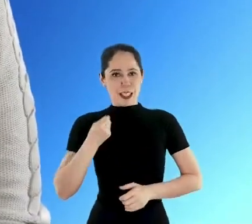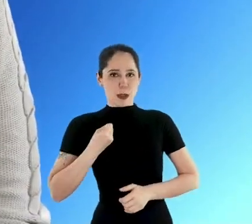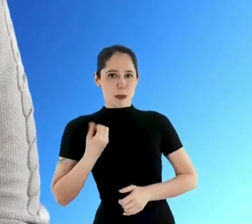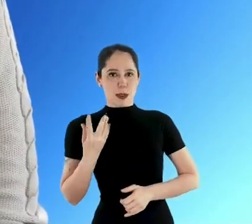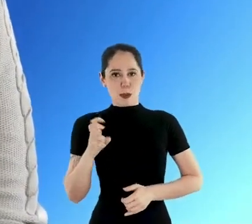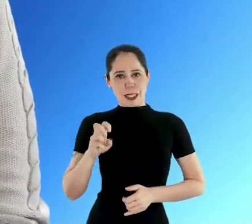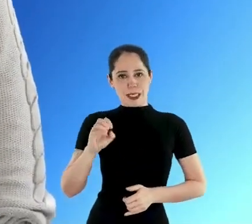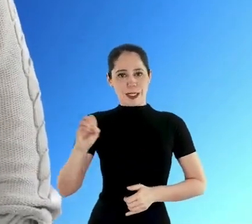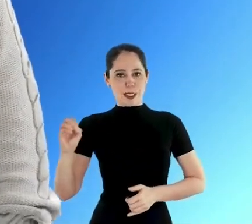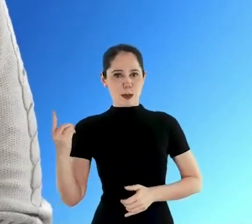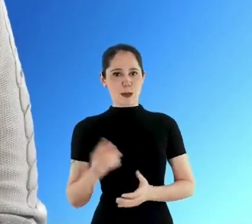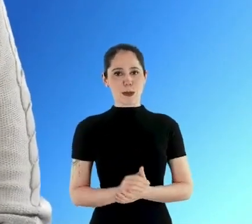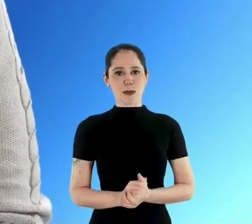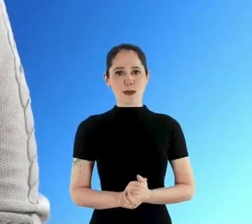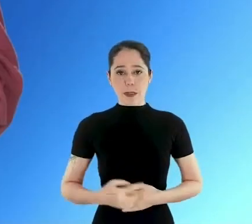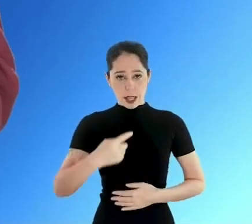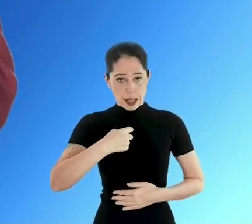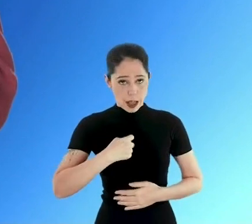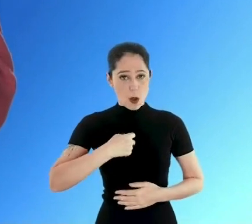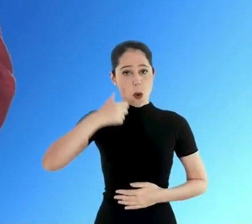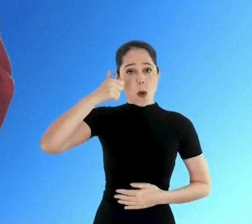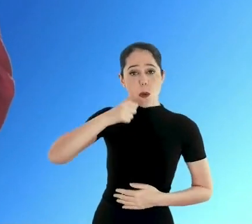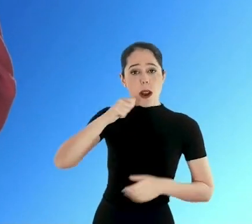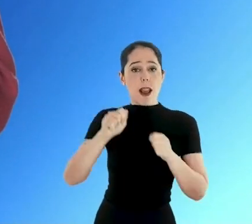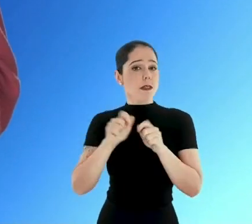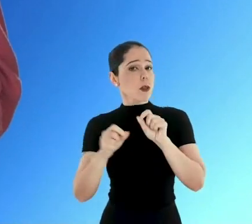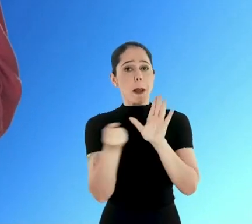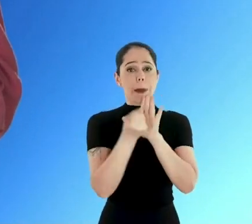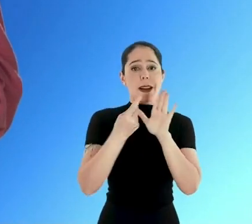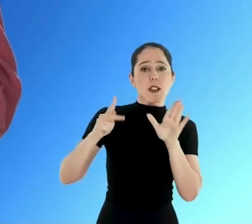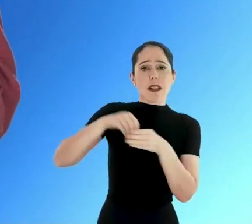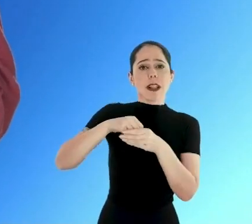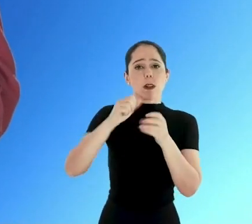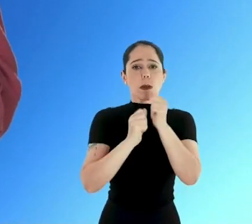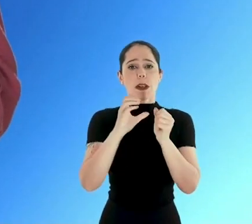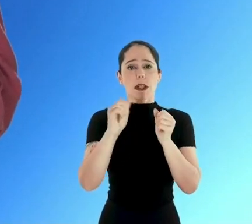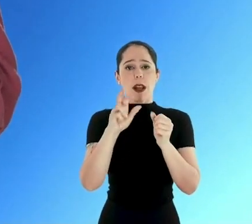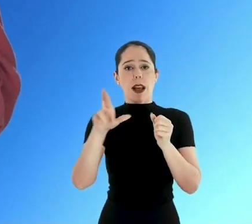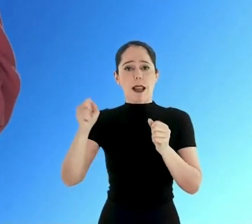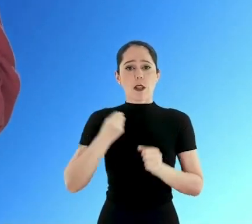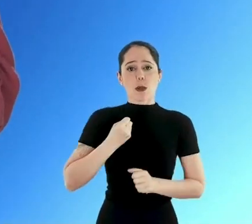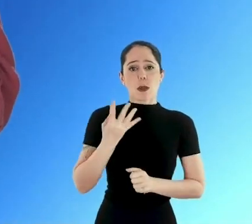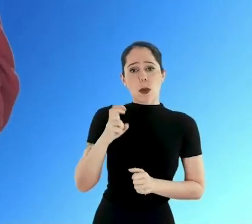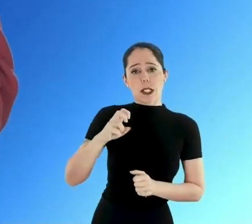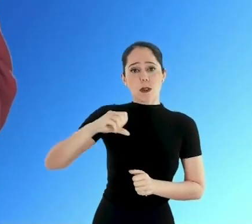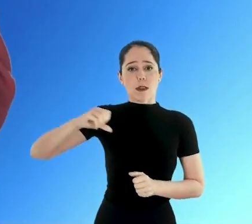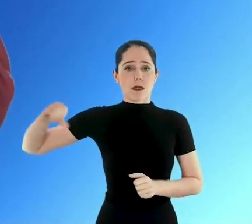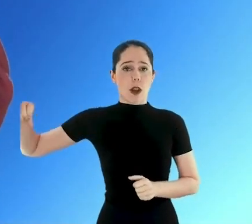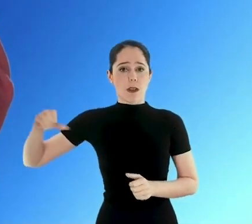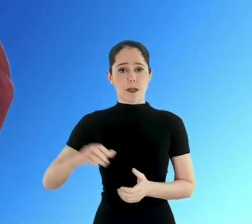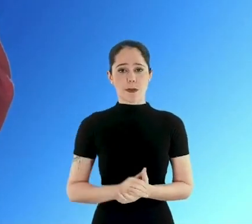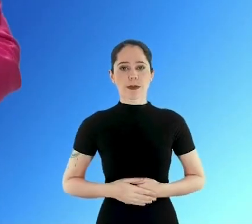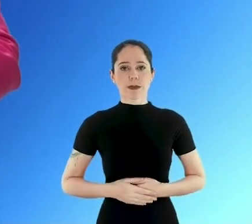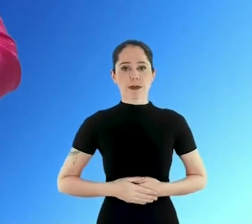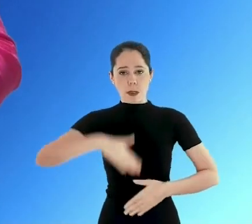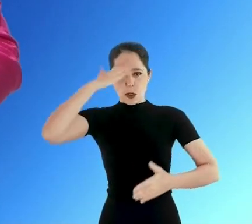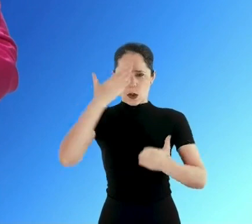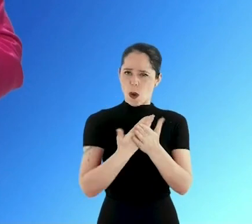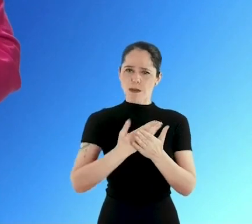Toporo, 45001. Eu sou a mulher que fez história na Carris. Helen Machado, 45999.